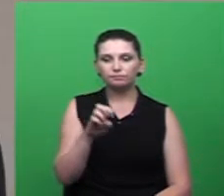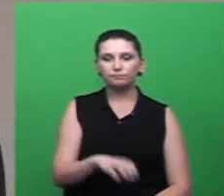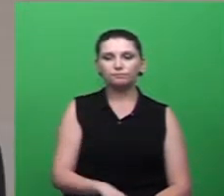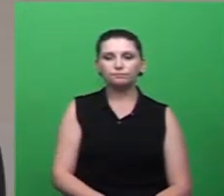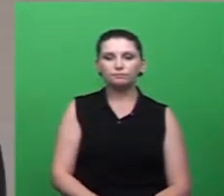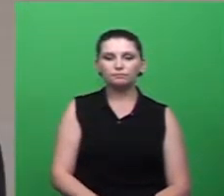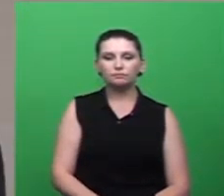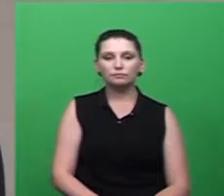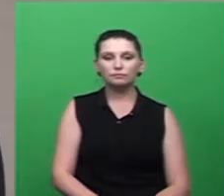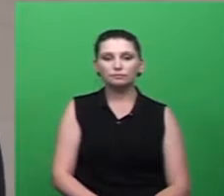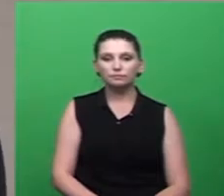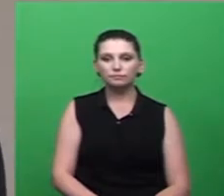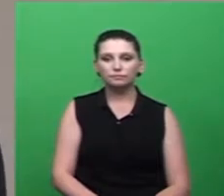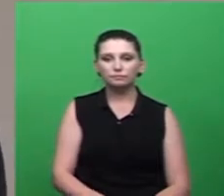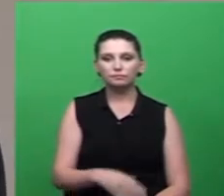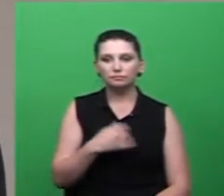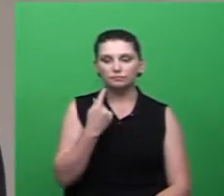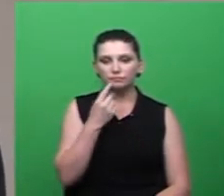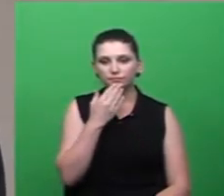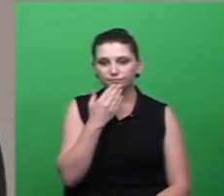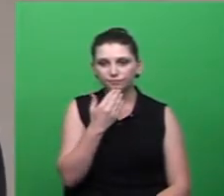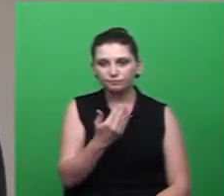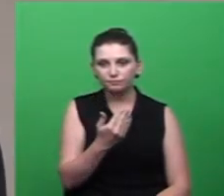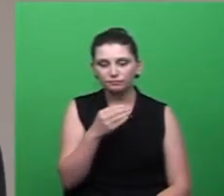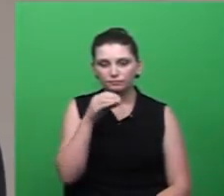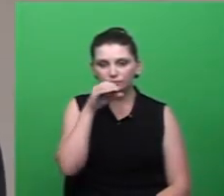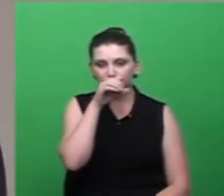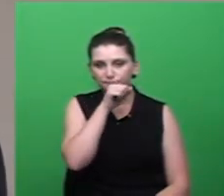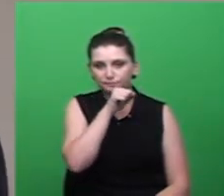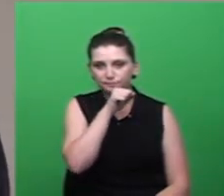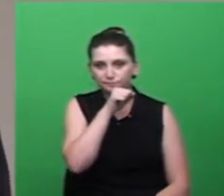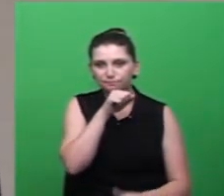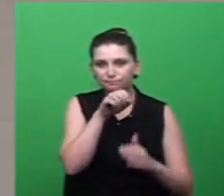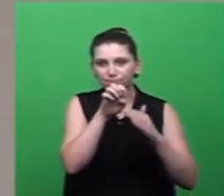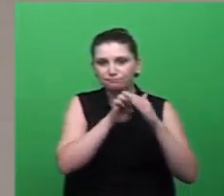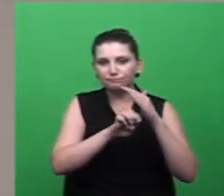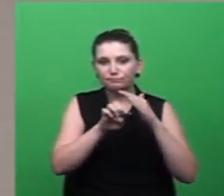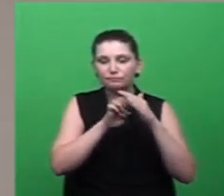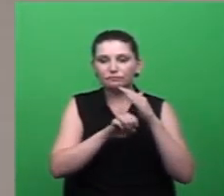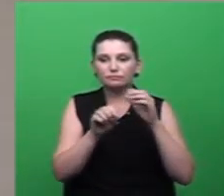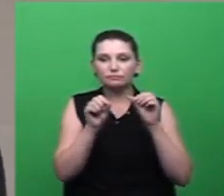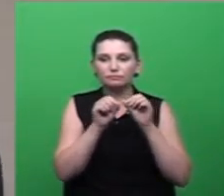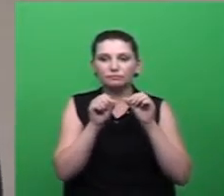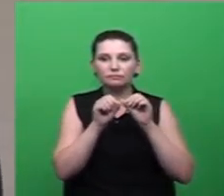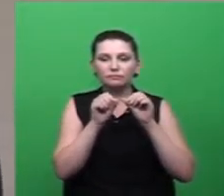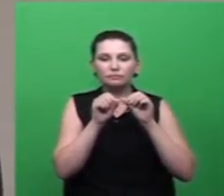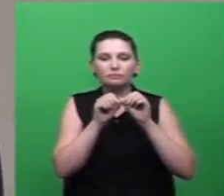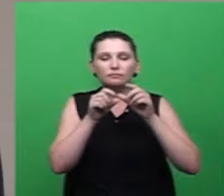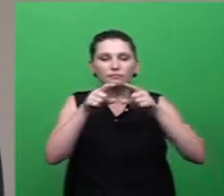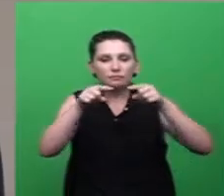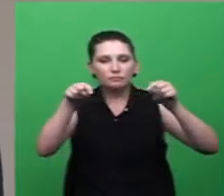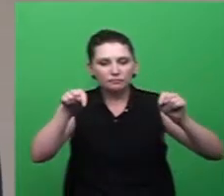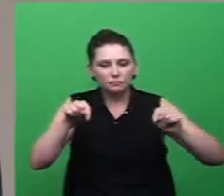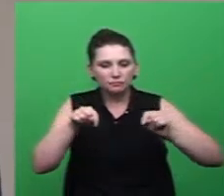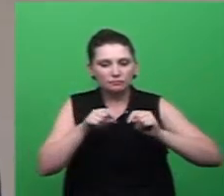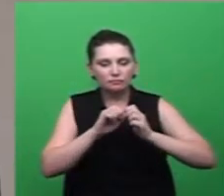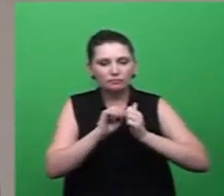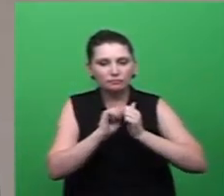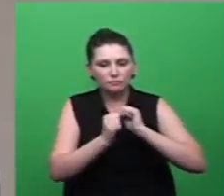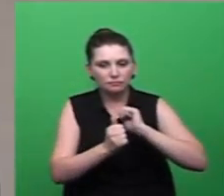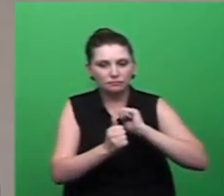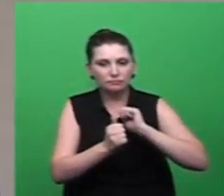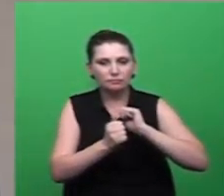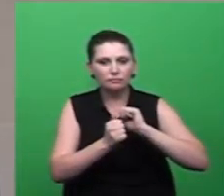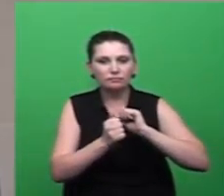solicitou um encaminhamento rápido o mais rápido possível com a empresa que irá executar a cobertura da quadra para que a mesma